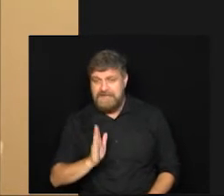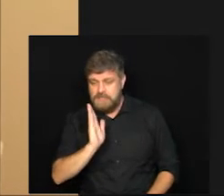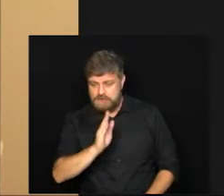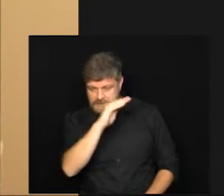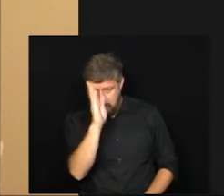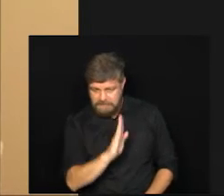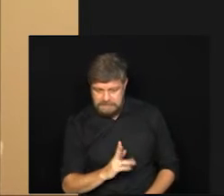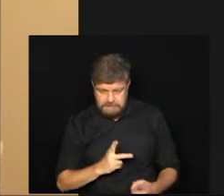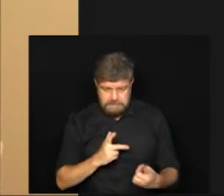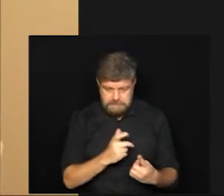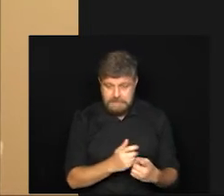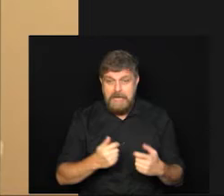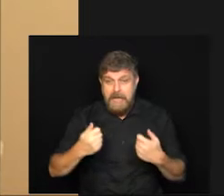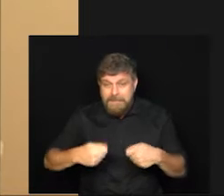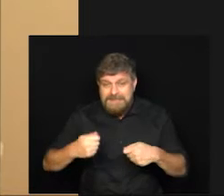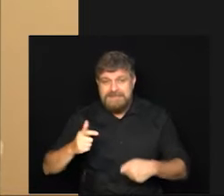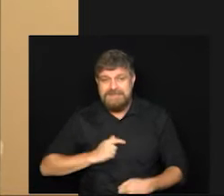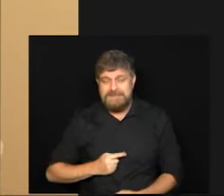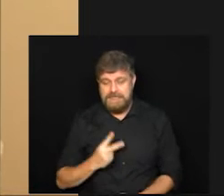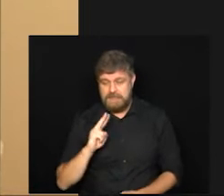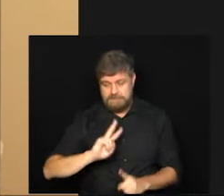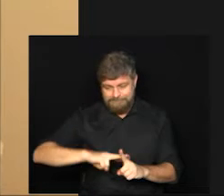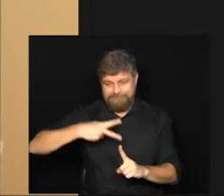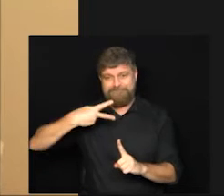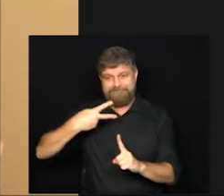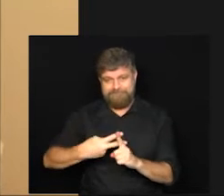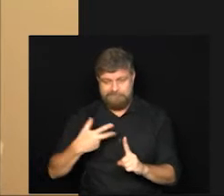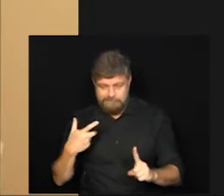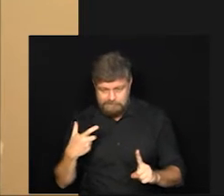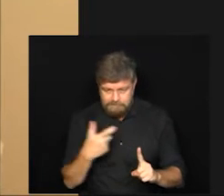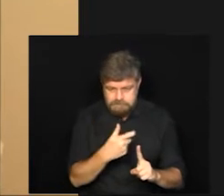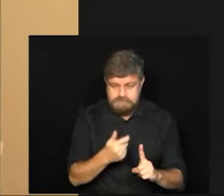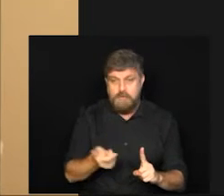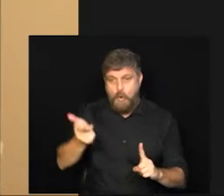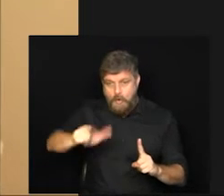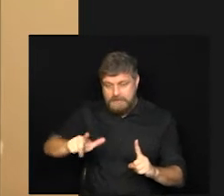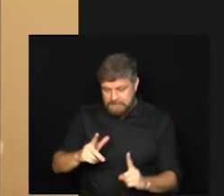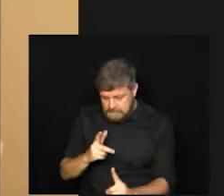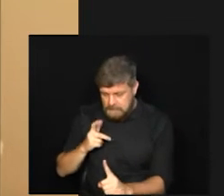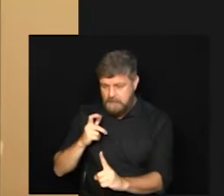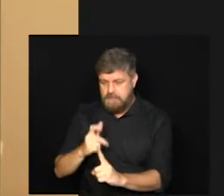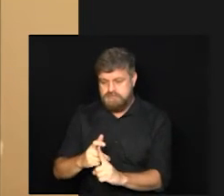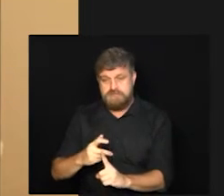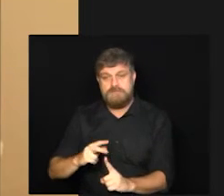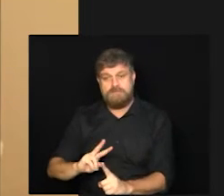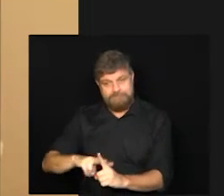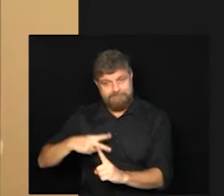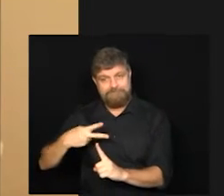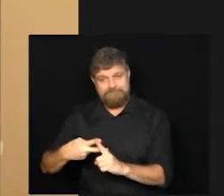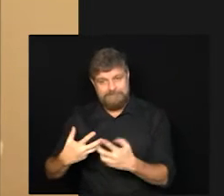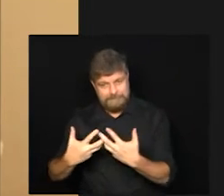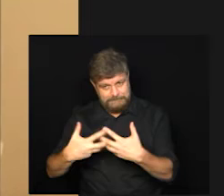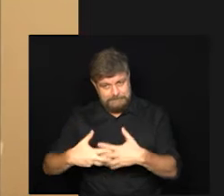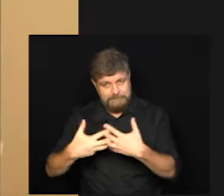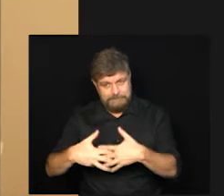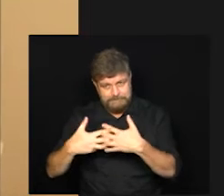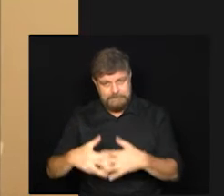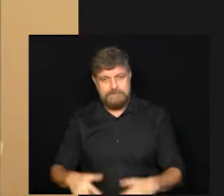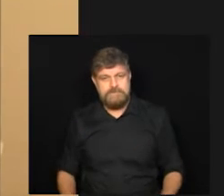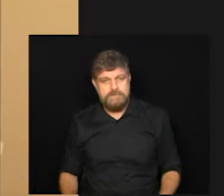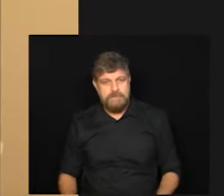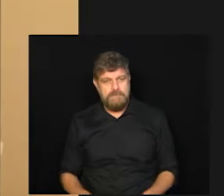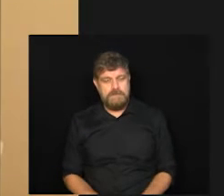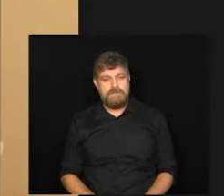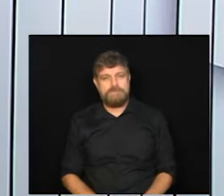elas precisam de duas doses para a sua eficácia comprovada aí nos estudos iniciais